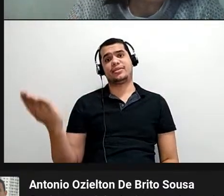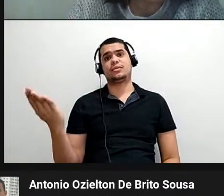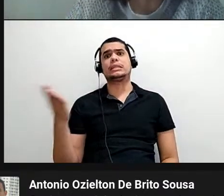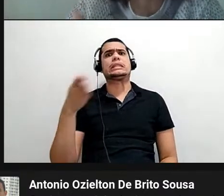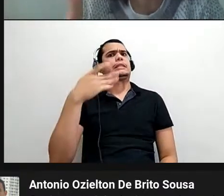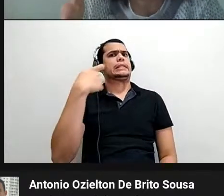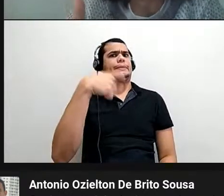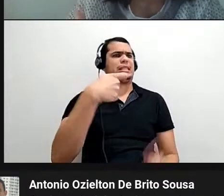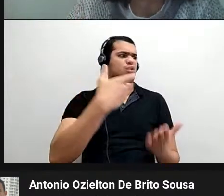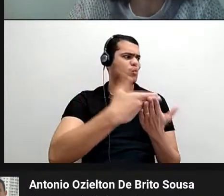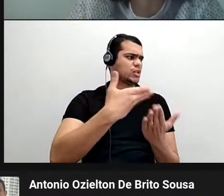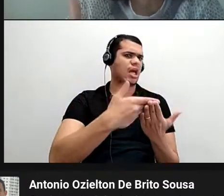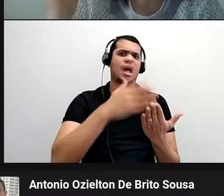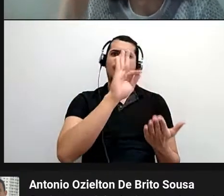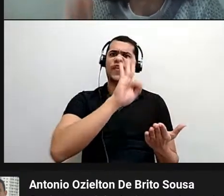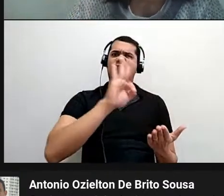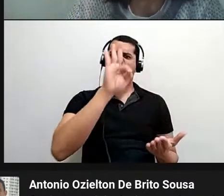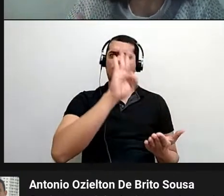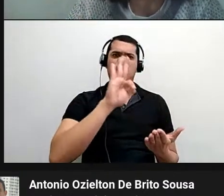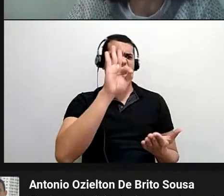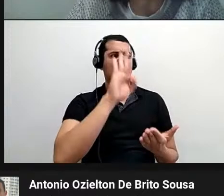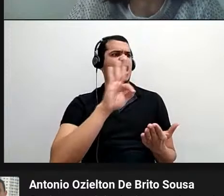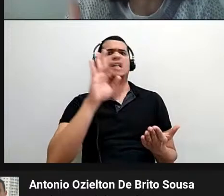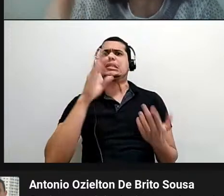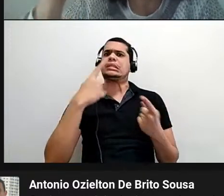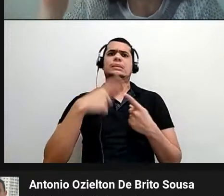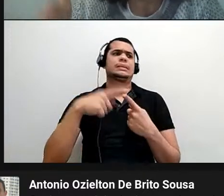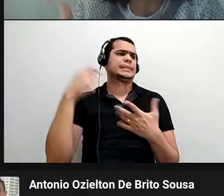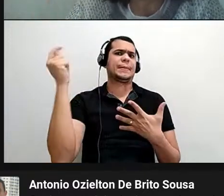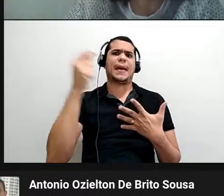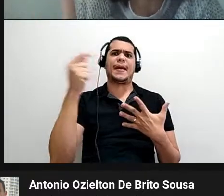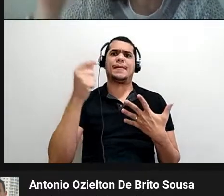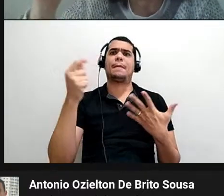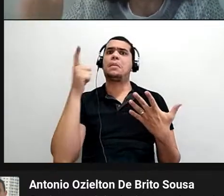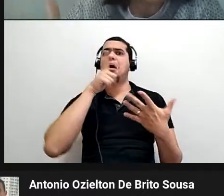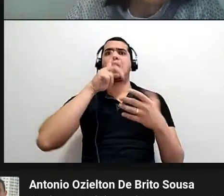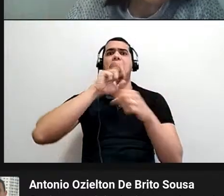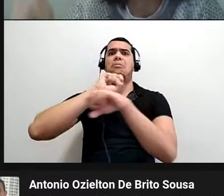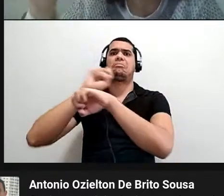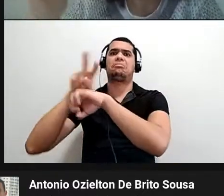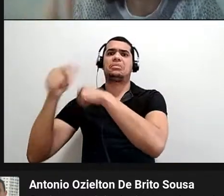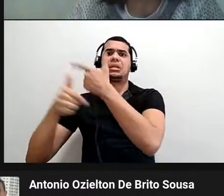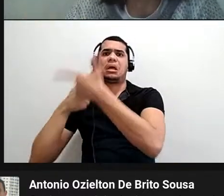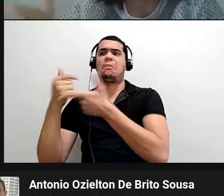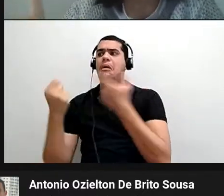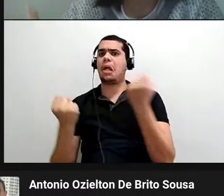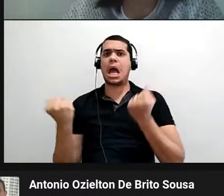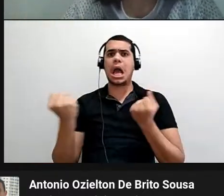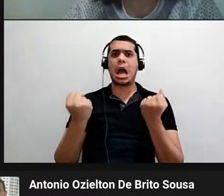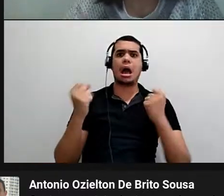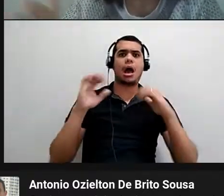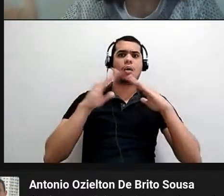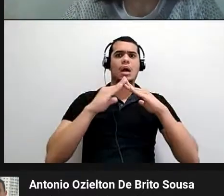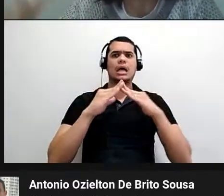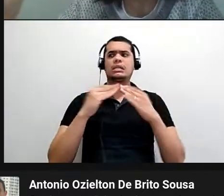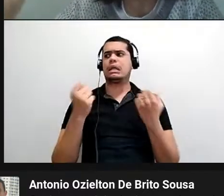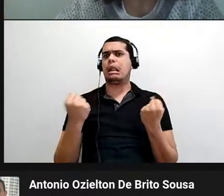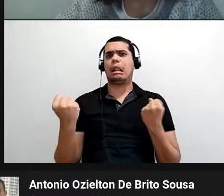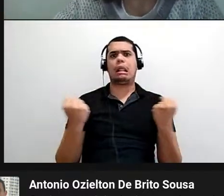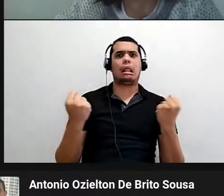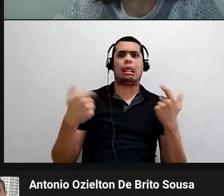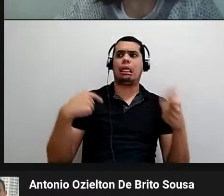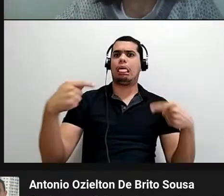precisa estudar, fazer faculdade, é porque aí você vai ter um emprego, vai ter um carro, vai ter uma casa, vai ter, né?